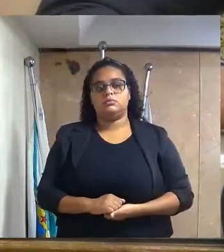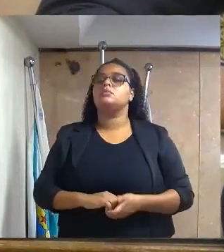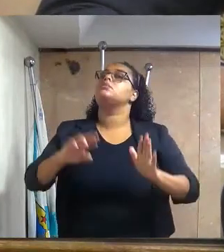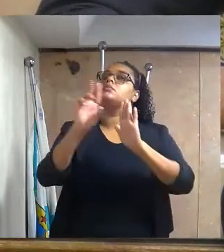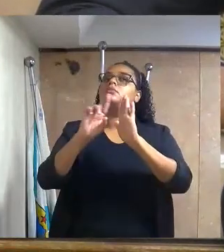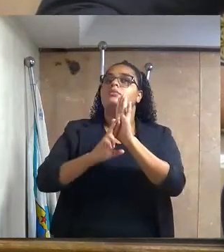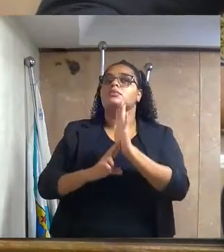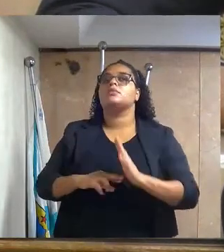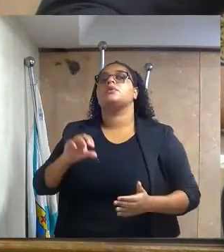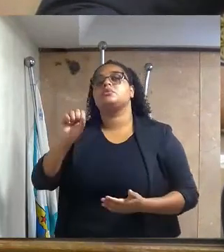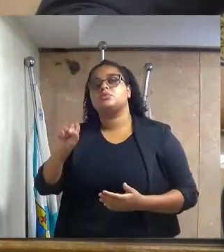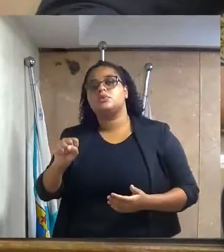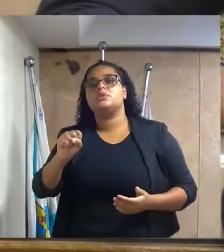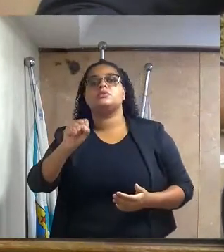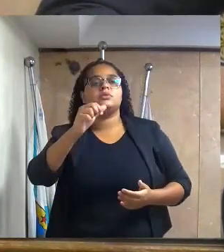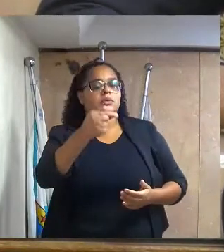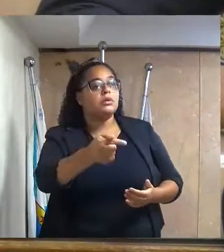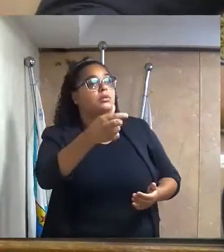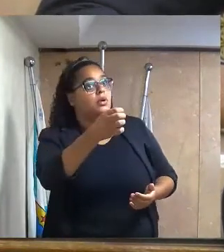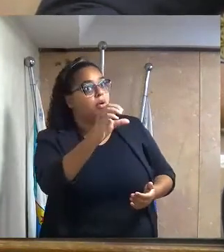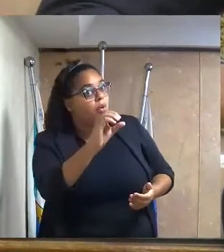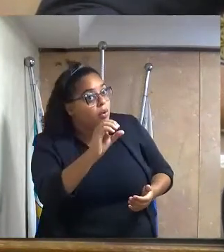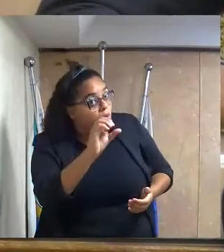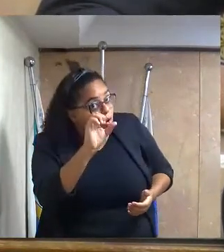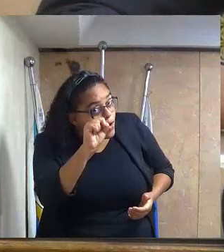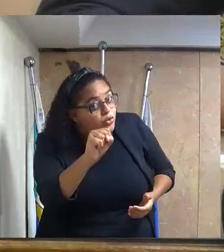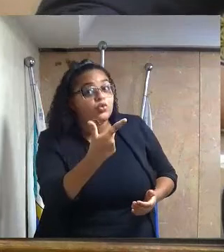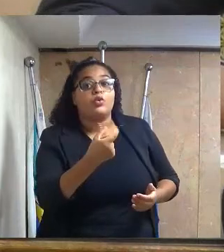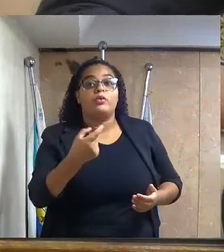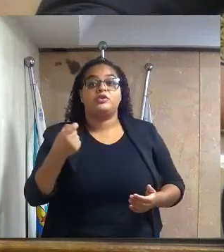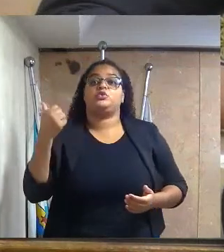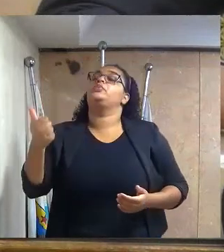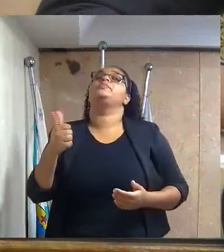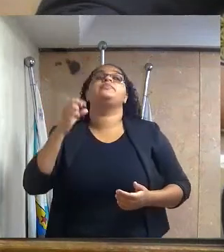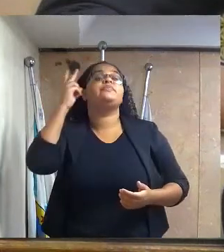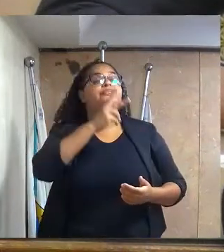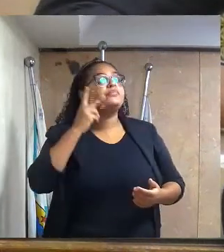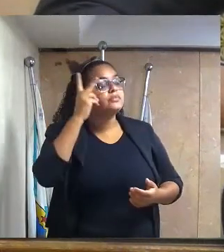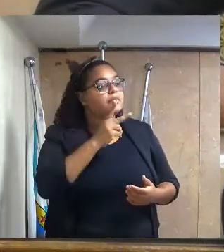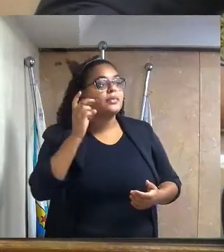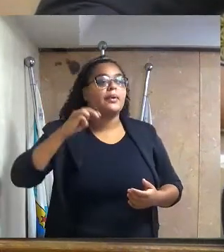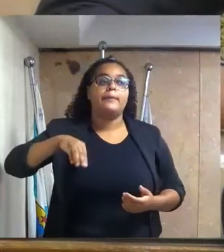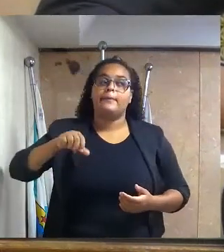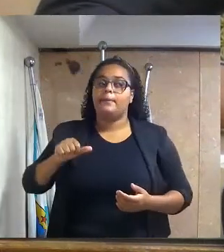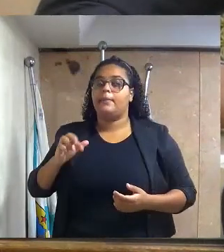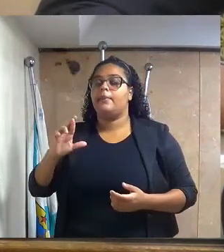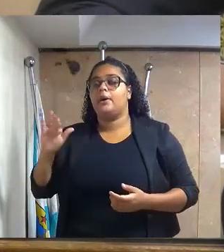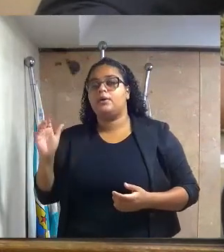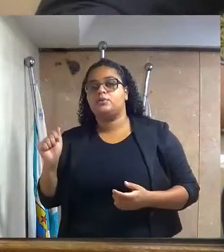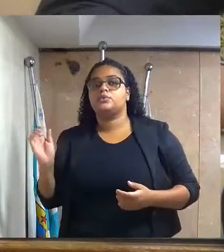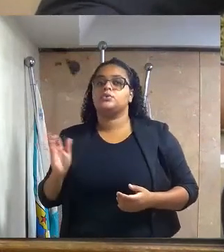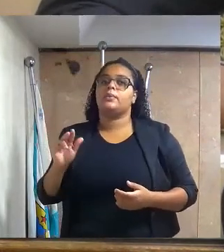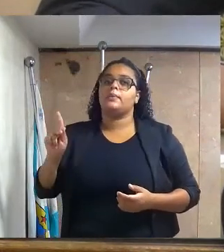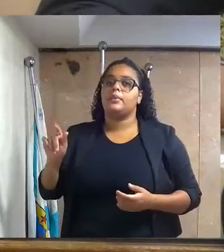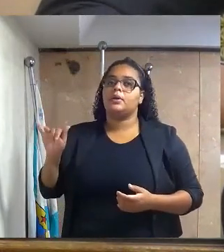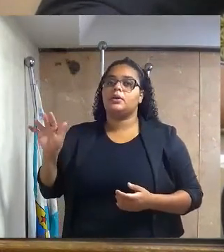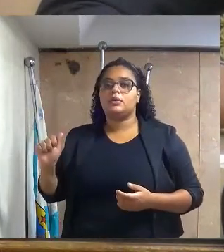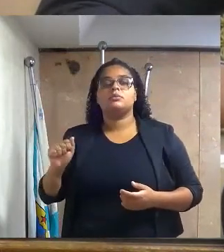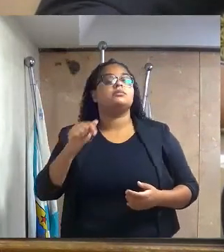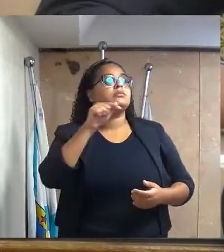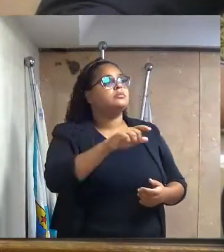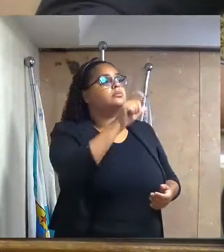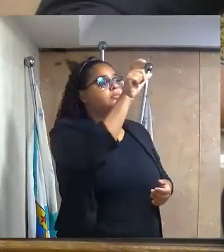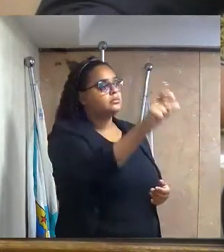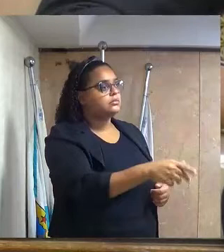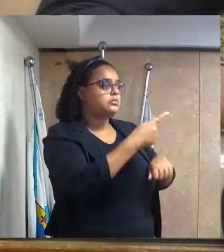Requerimento 878-2021, do excelentíssimo senhor vereador, Marcos Oliveira Pereira, consignando moções e